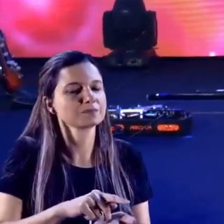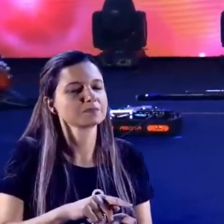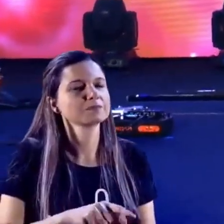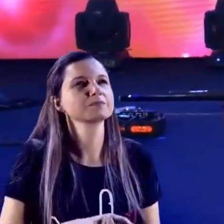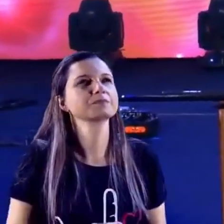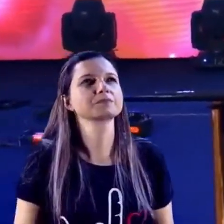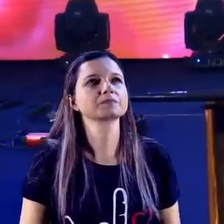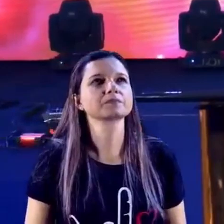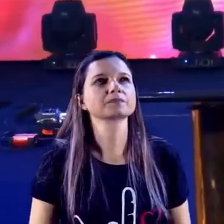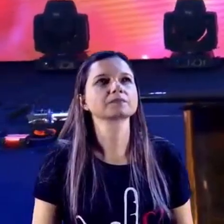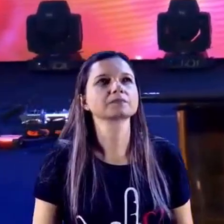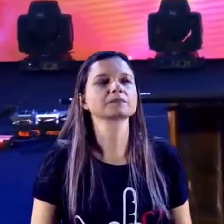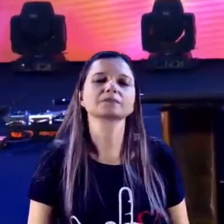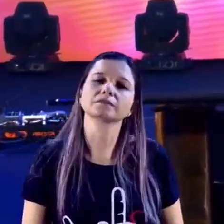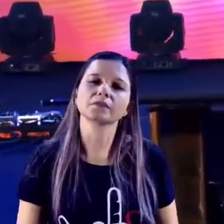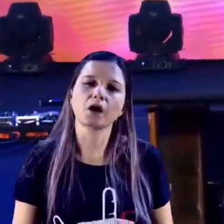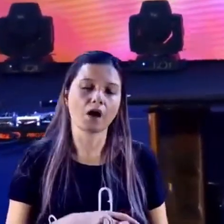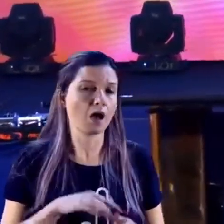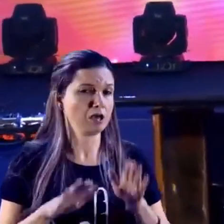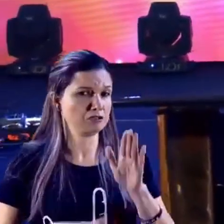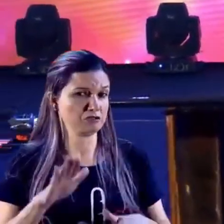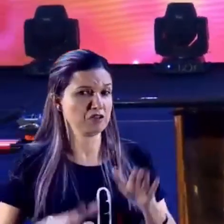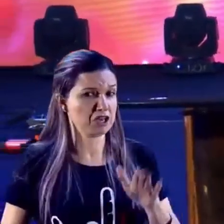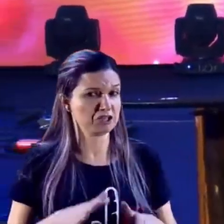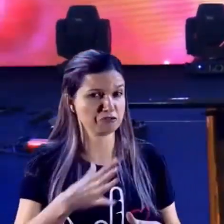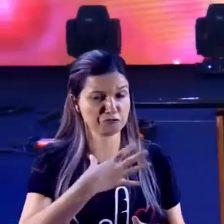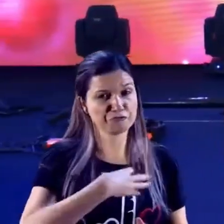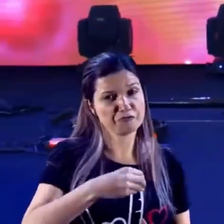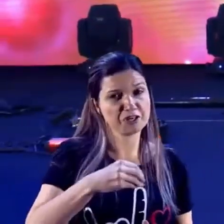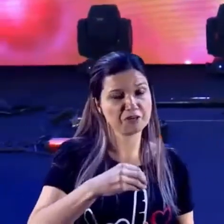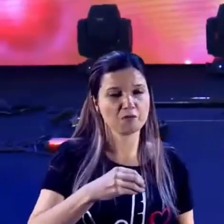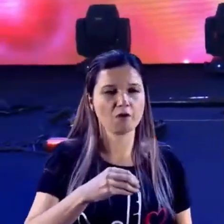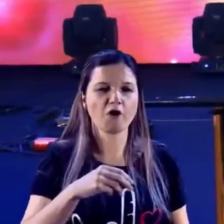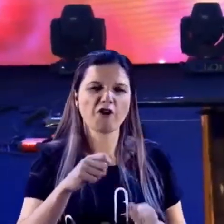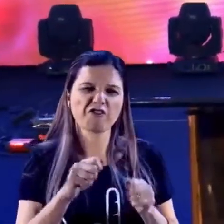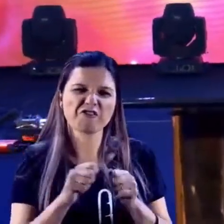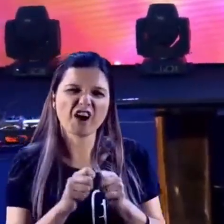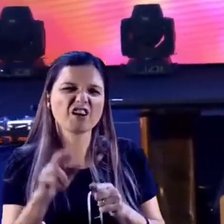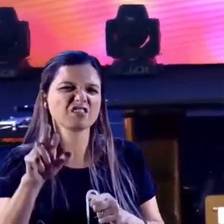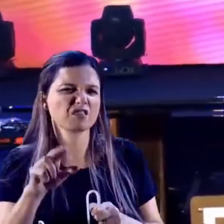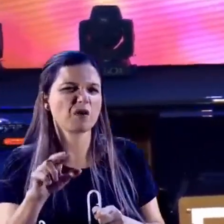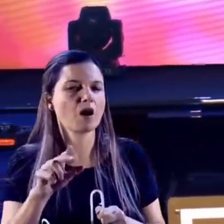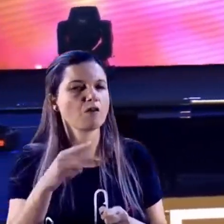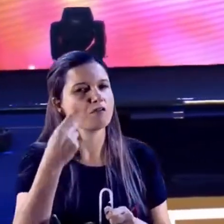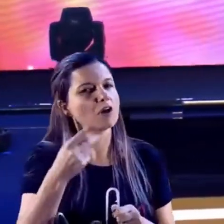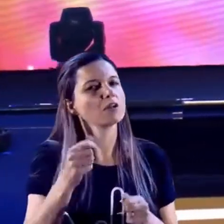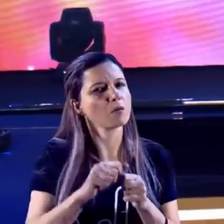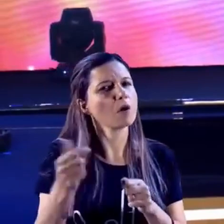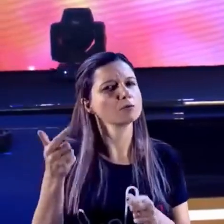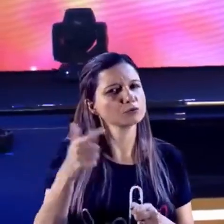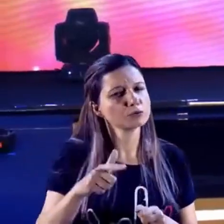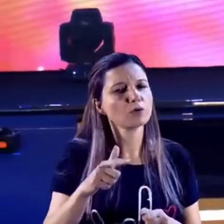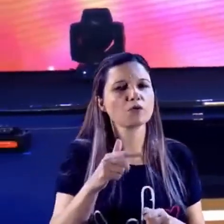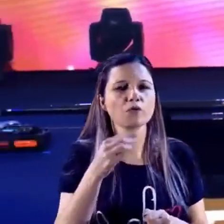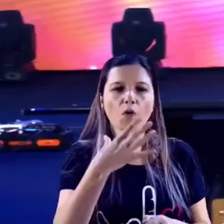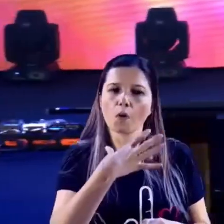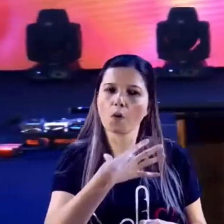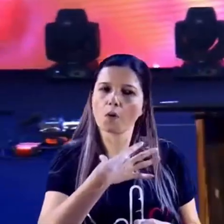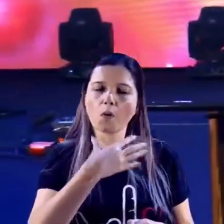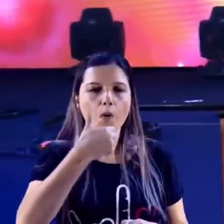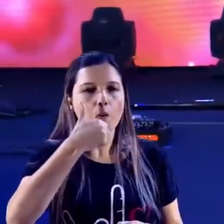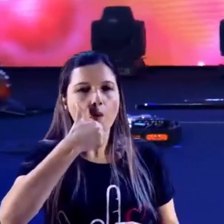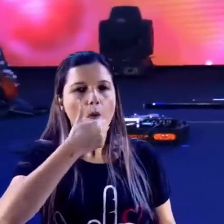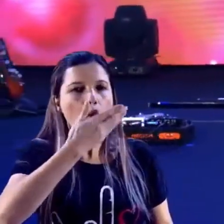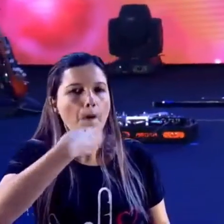filho vai falar igual o pai fala. A minha filha, pego ela falando frases que eu falo. Será que nós temos